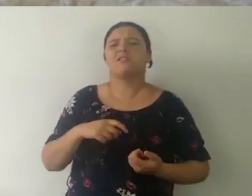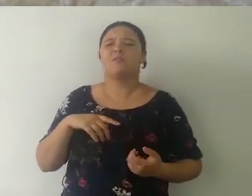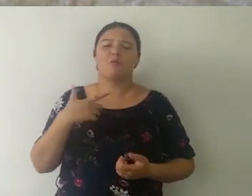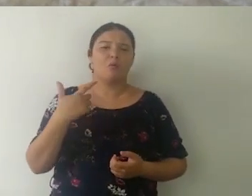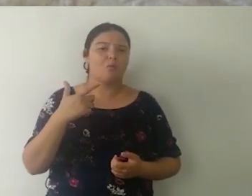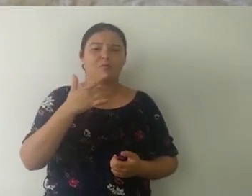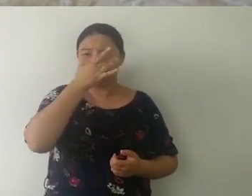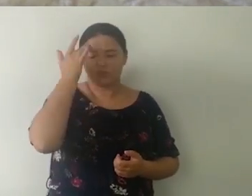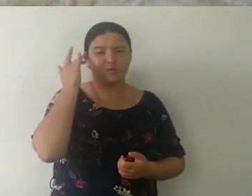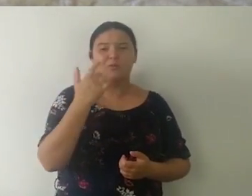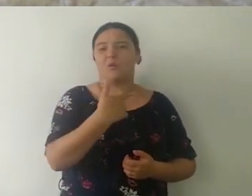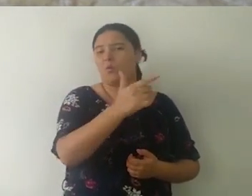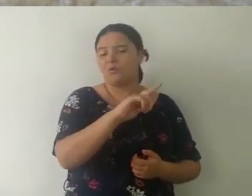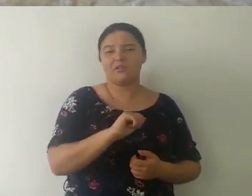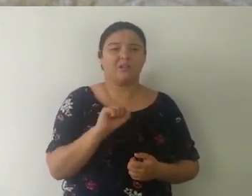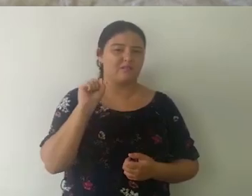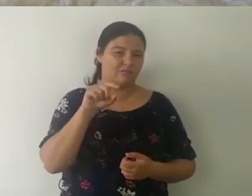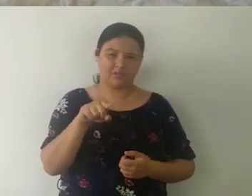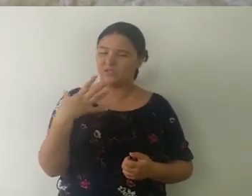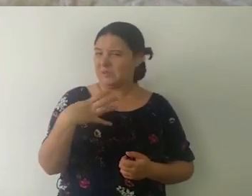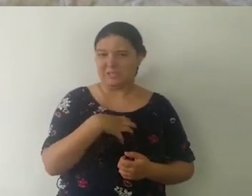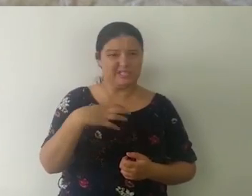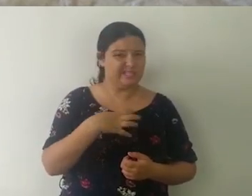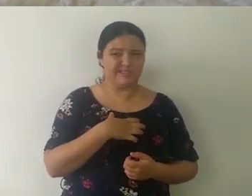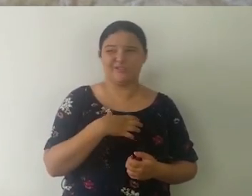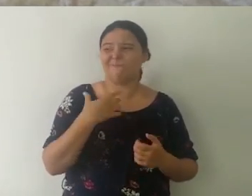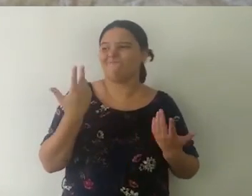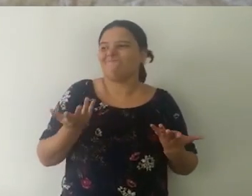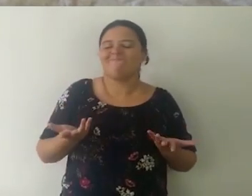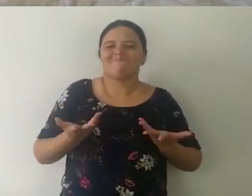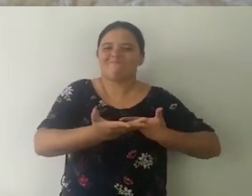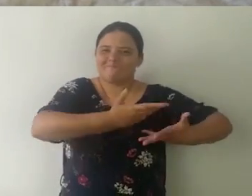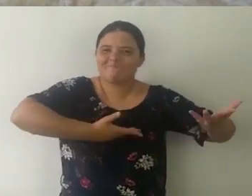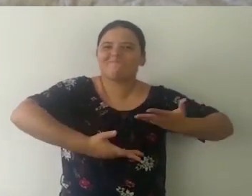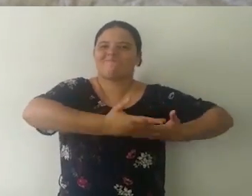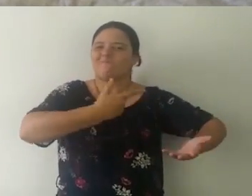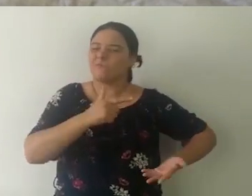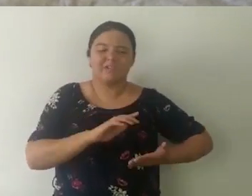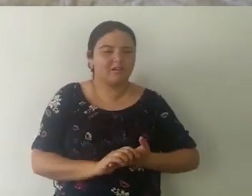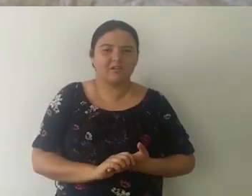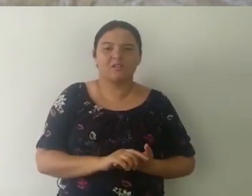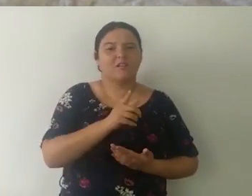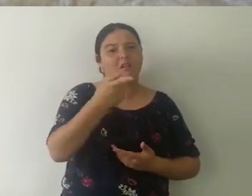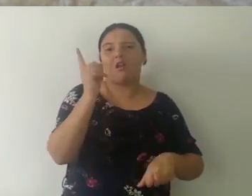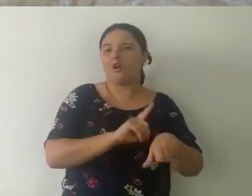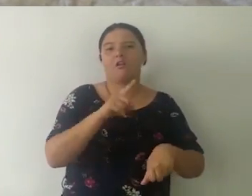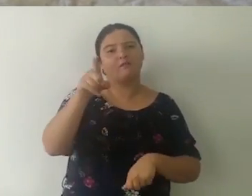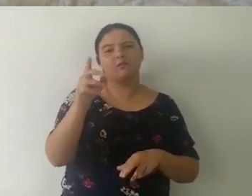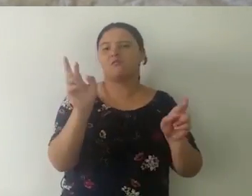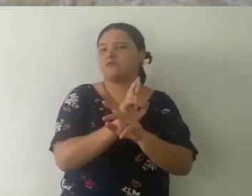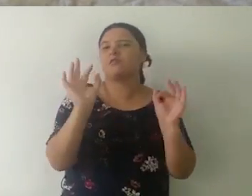nervosa com seu parceiro ou parceira. Se você não sente mais que esteja sendo correspondido nos seus